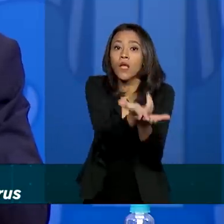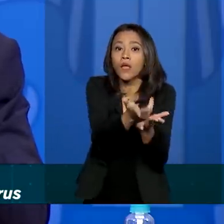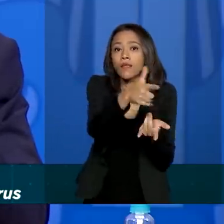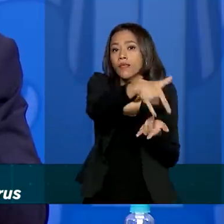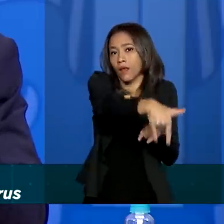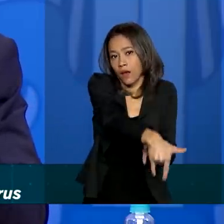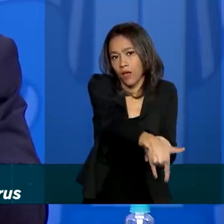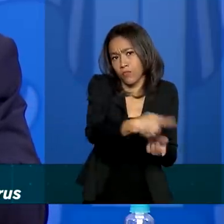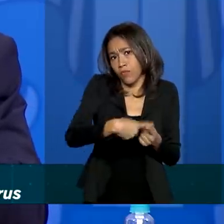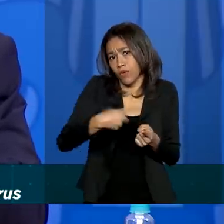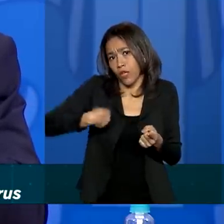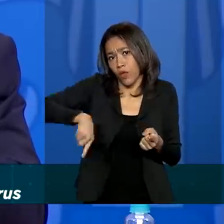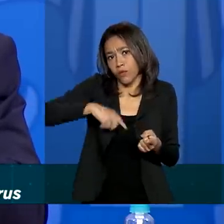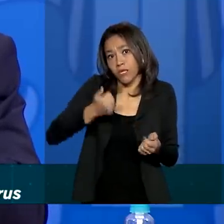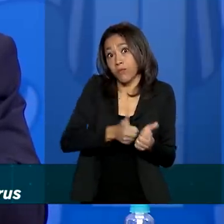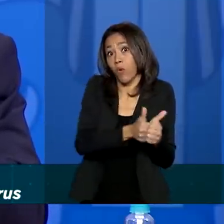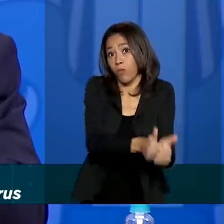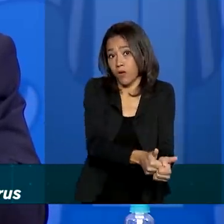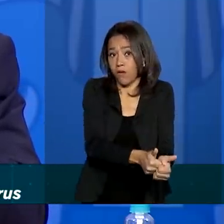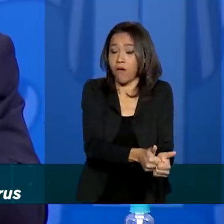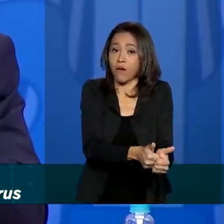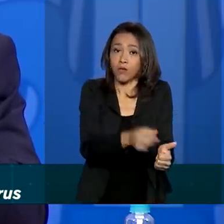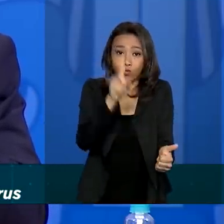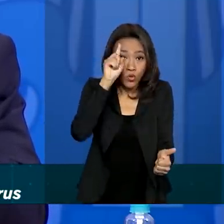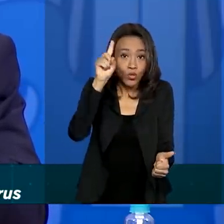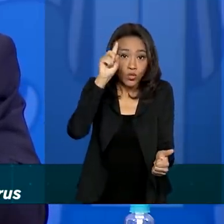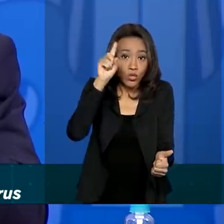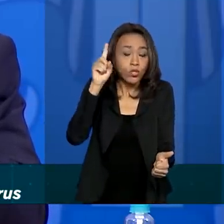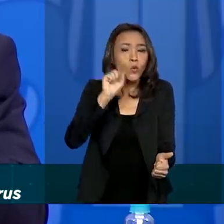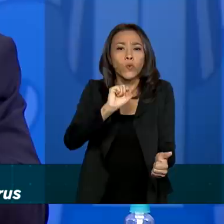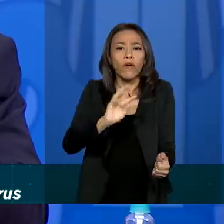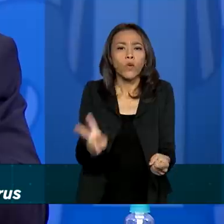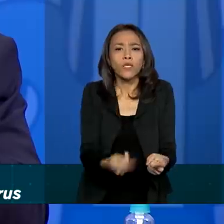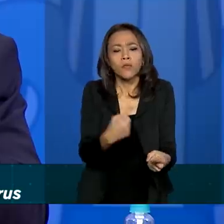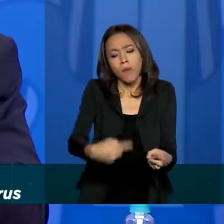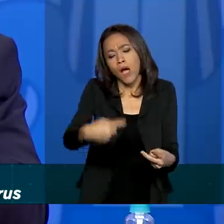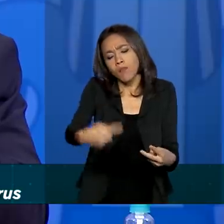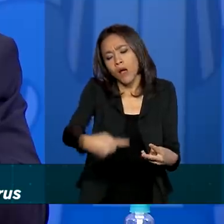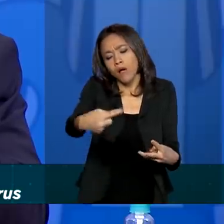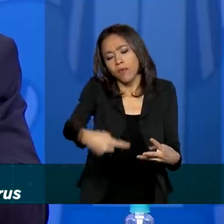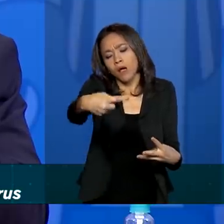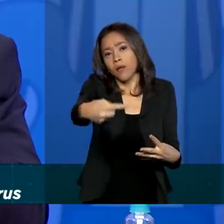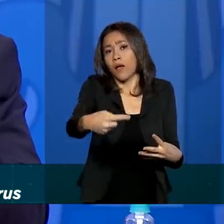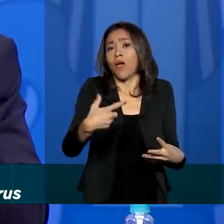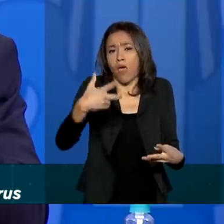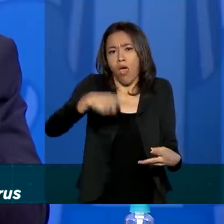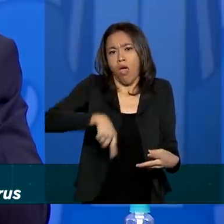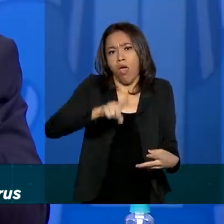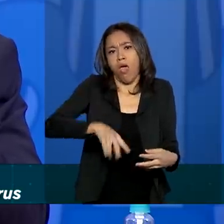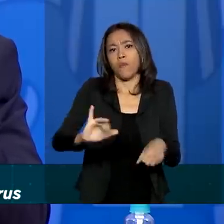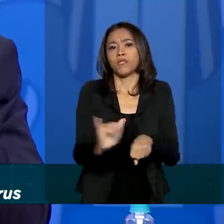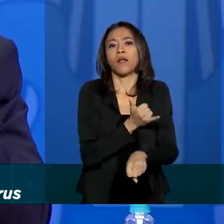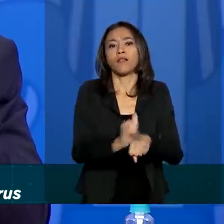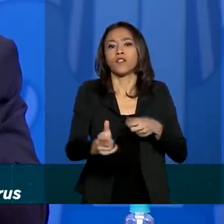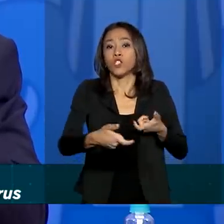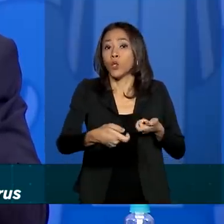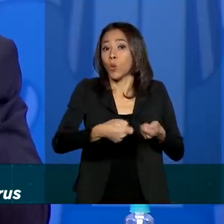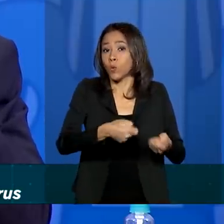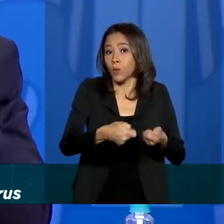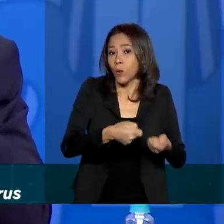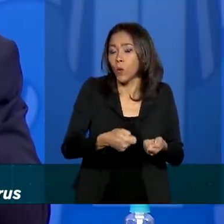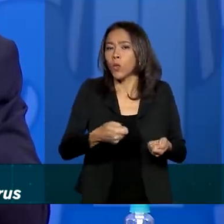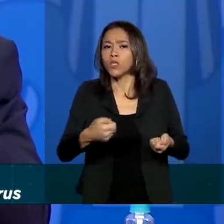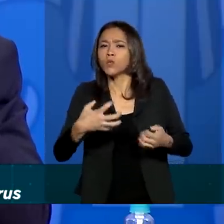que acompanhar o paciente no dia a dia, e, inclusive, fazer aqueles controles ali durante, carga viral, sintomas,